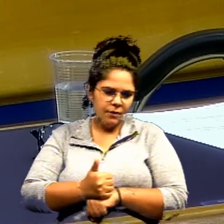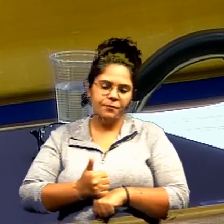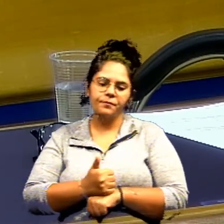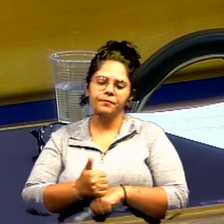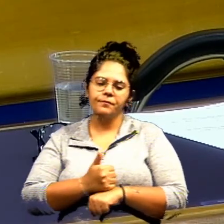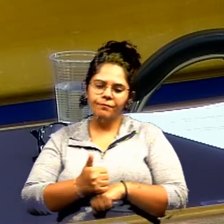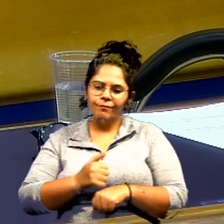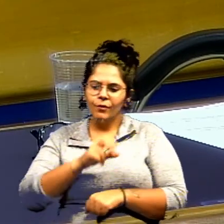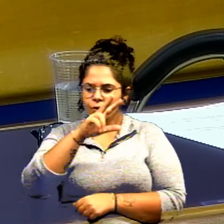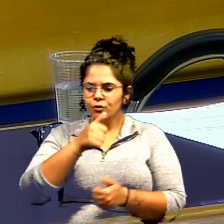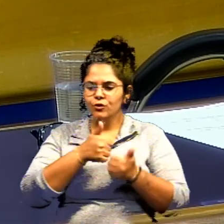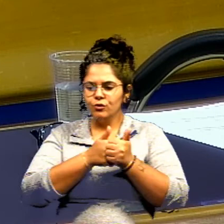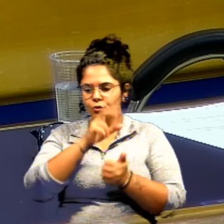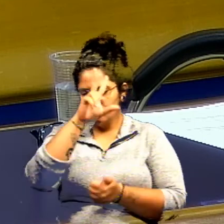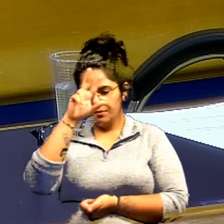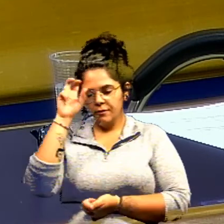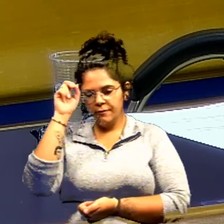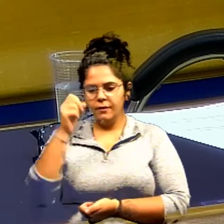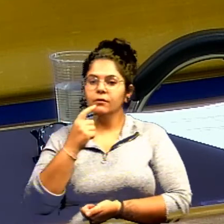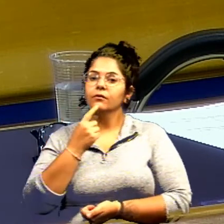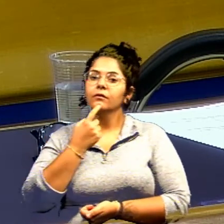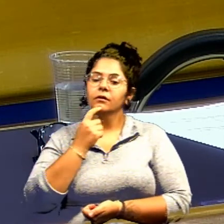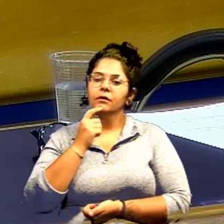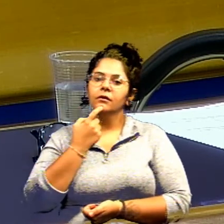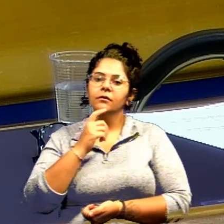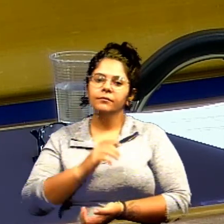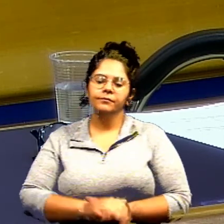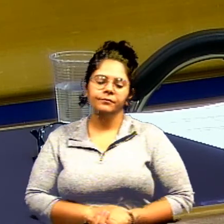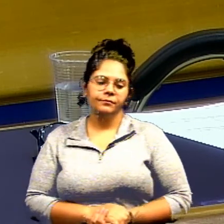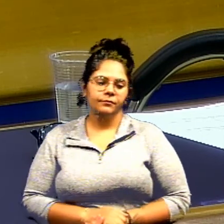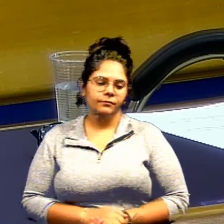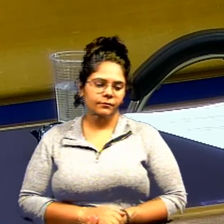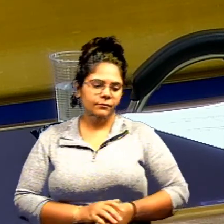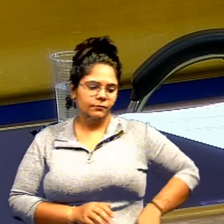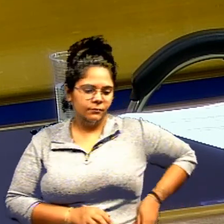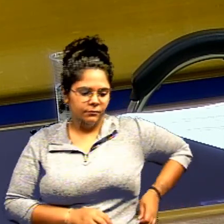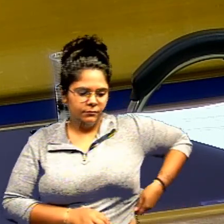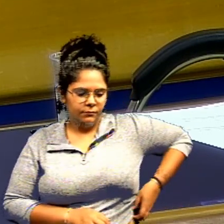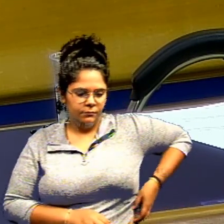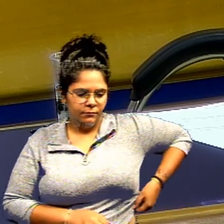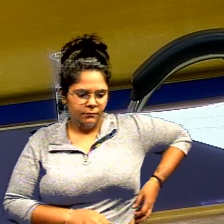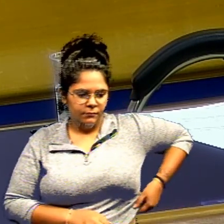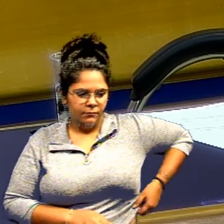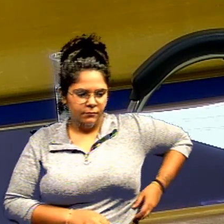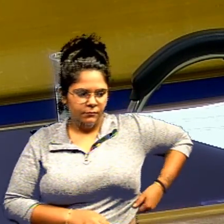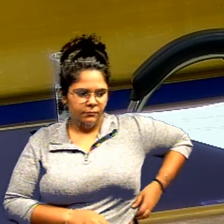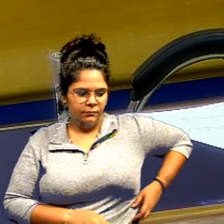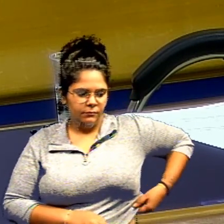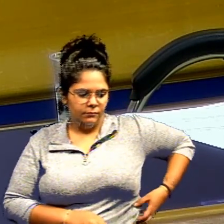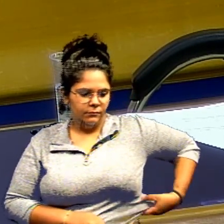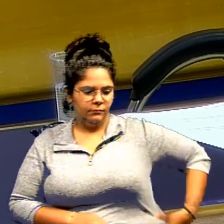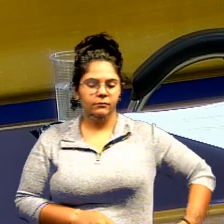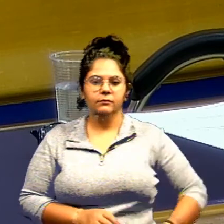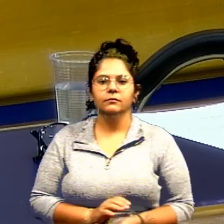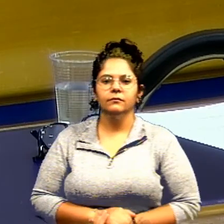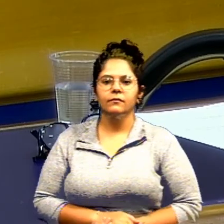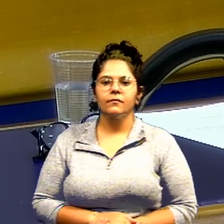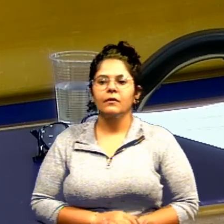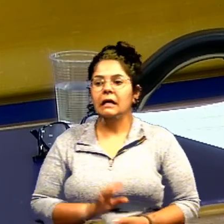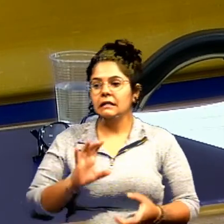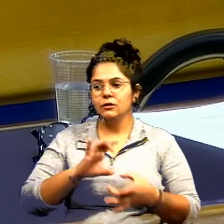administração junto com o prefeito Iris Ezende como uma parceria carne e unha cara e coroa sempre juntos